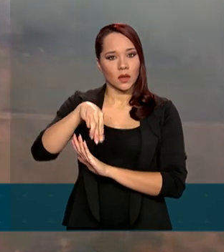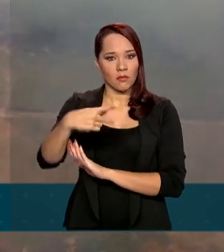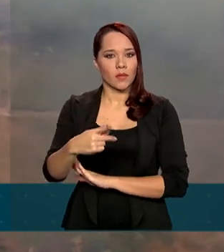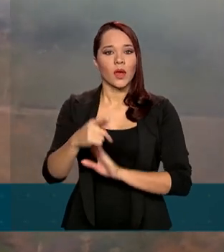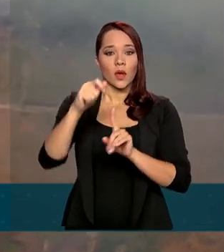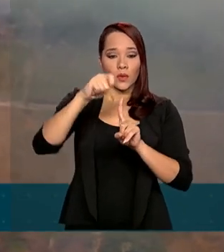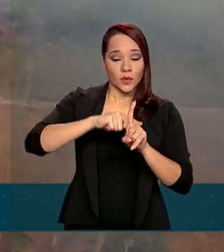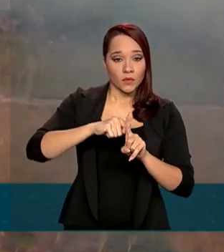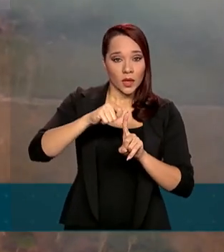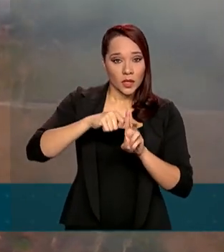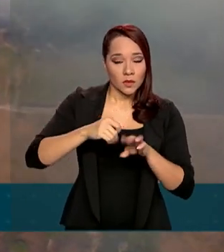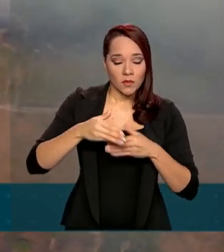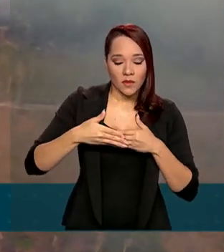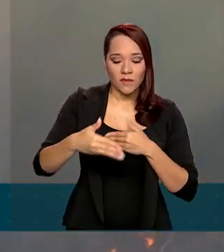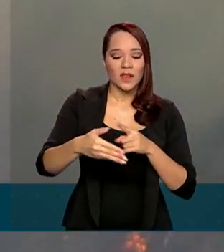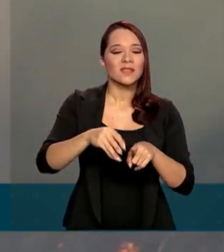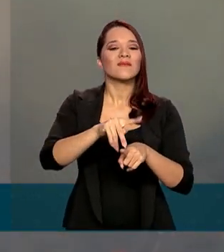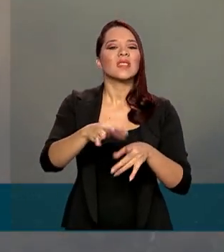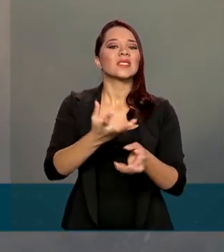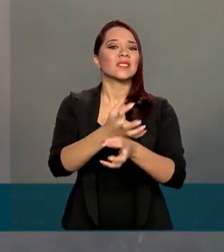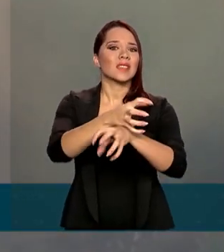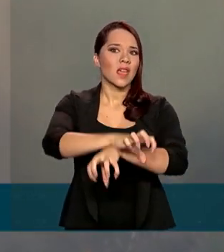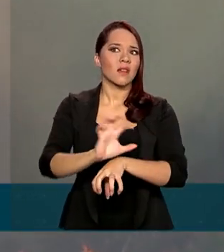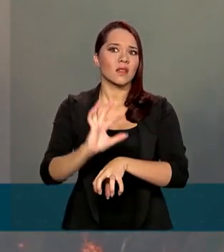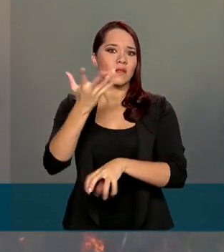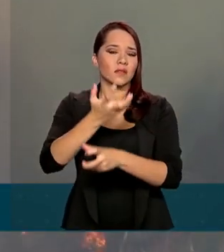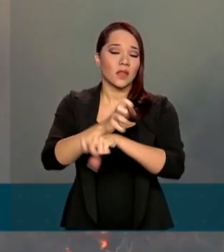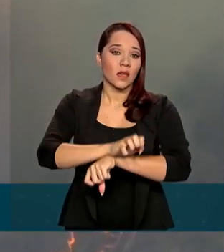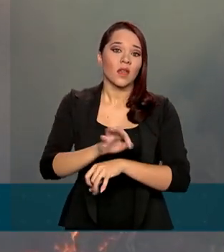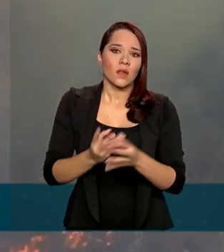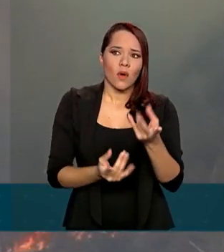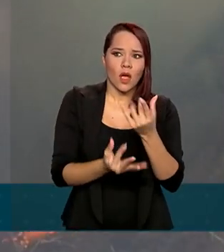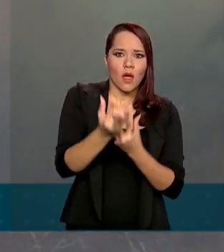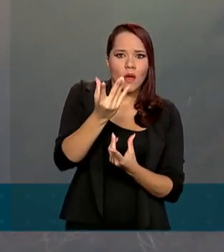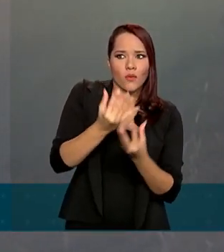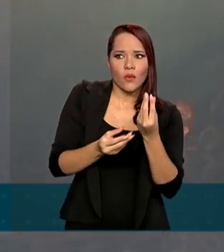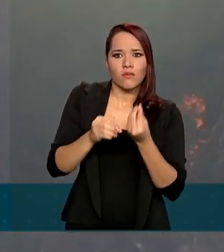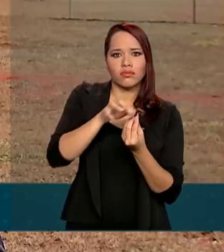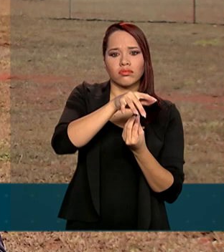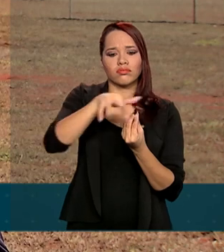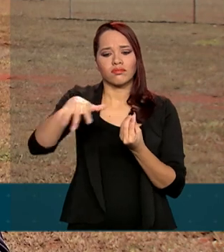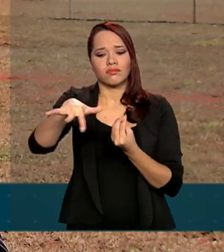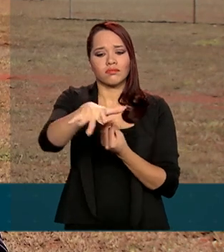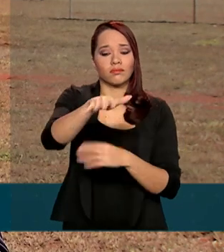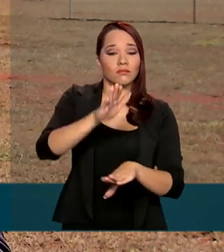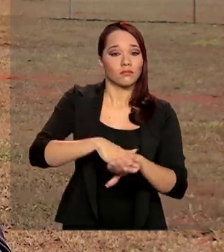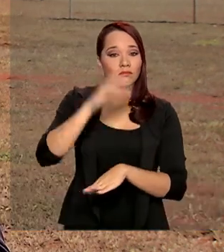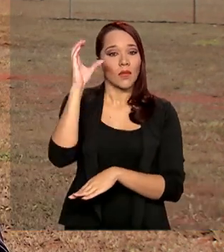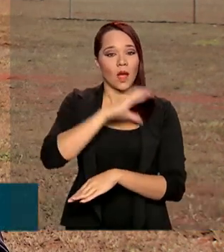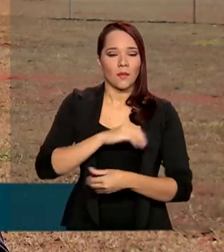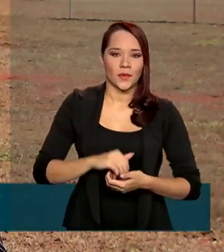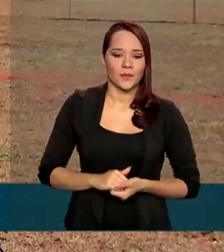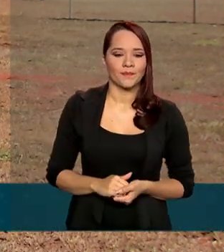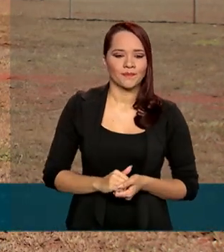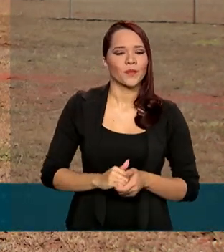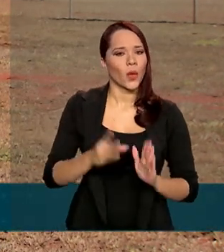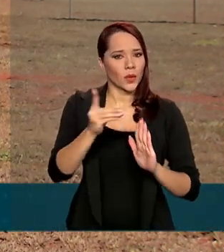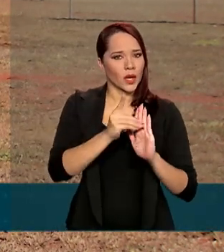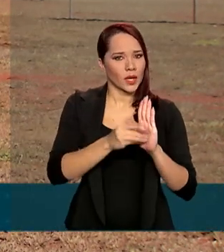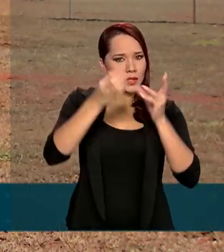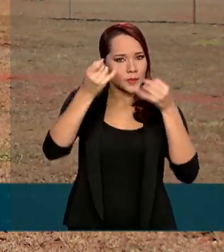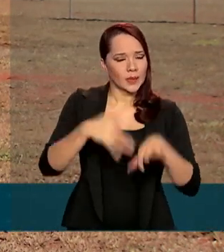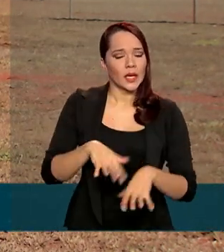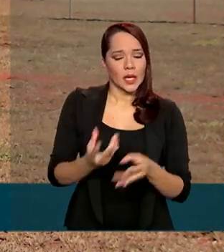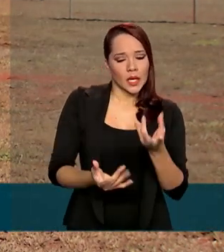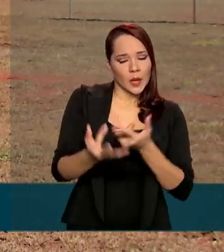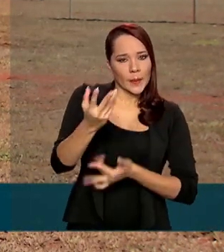próximos meses serão secos, o que faz com que as queimadas se espalhem mais rapidamente. De acordo com o decreto, as queimadas